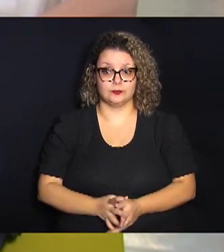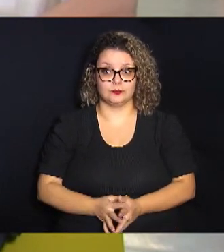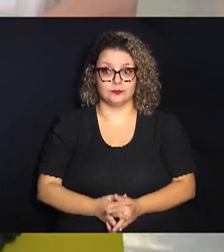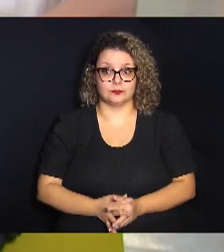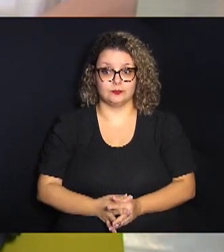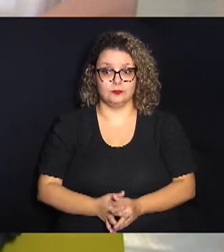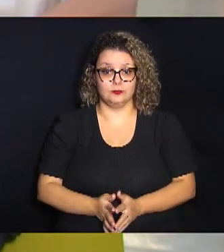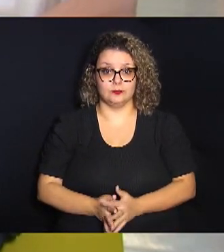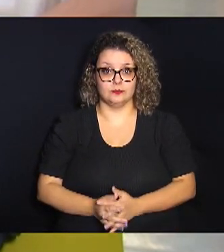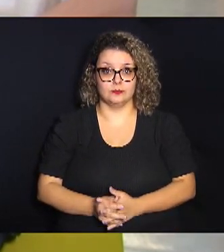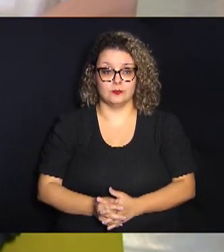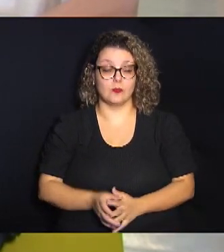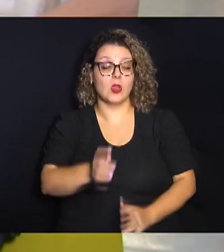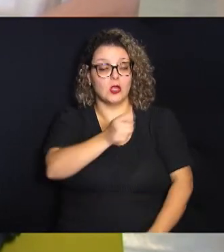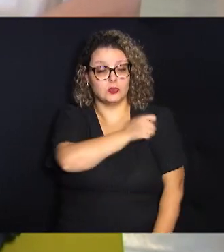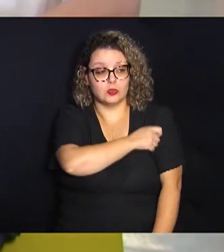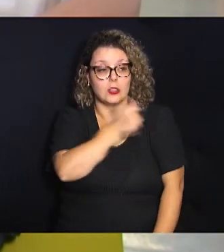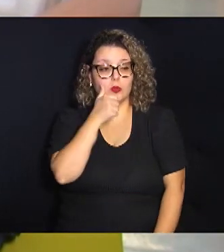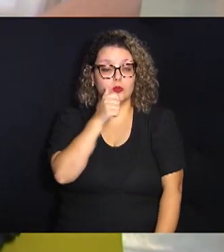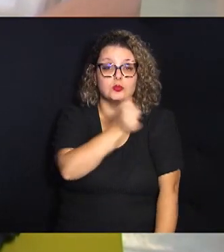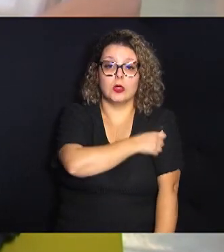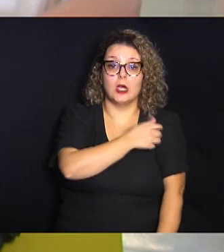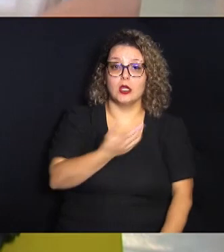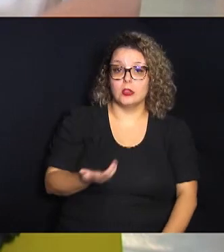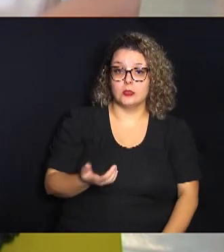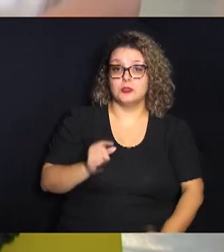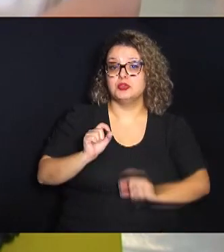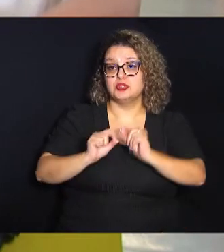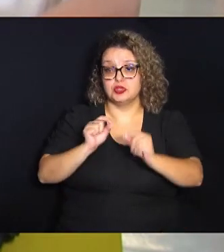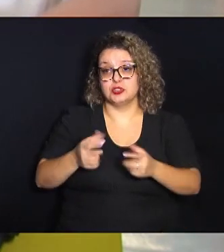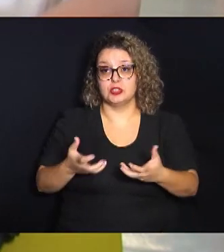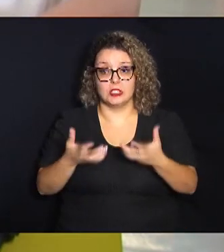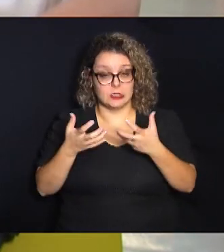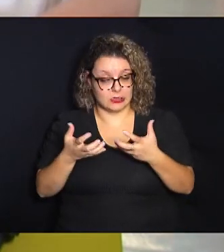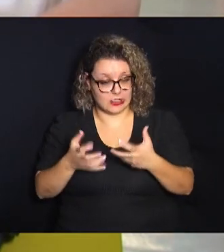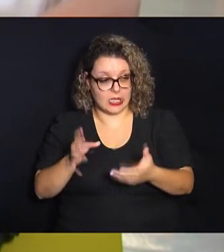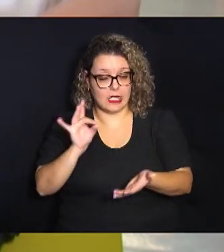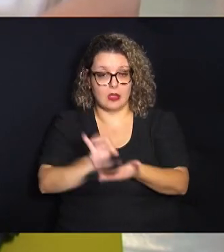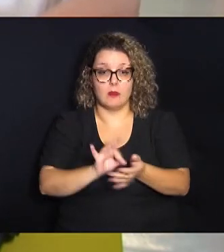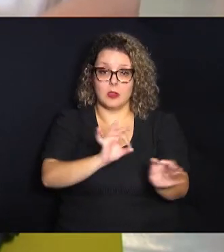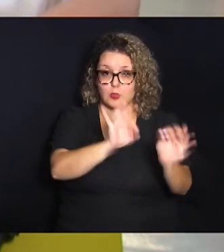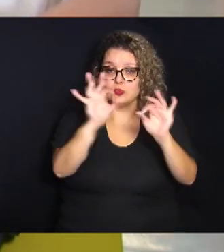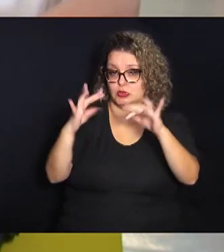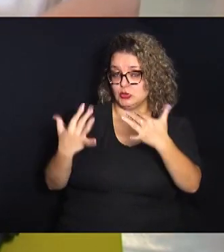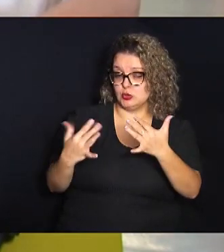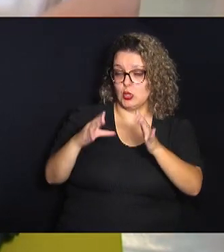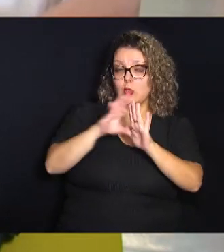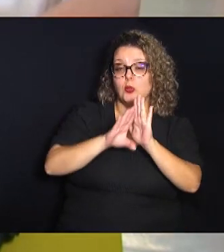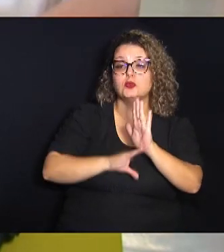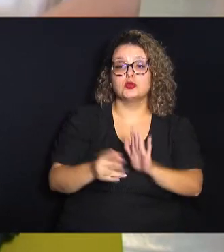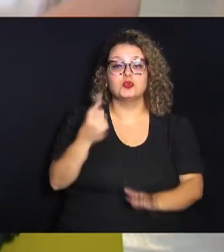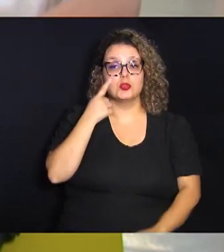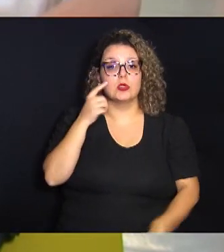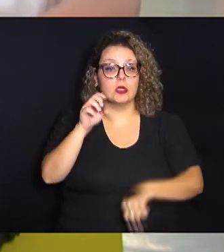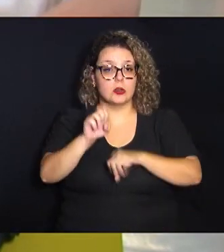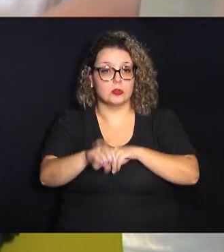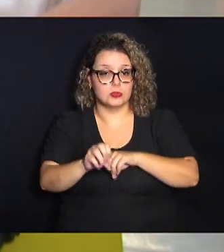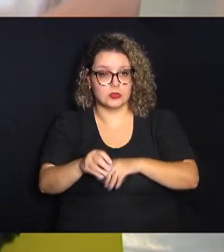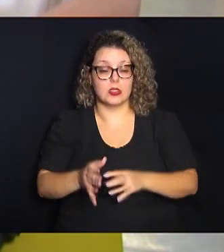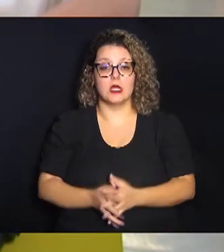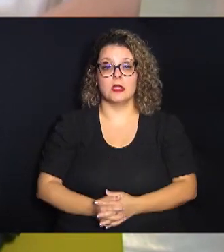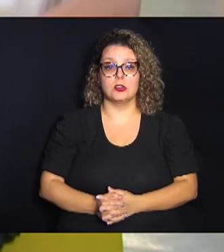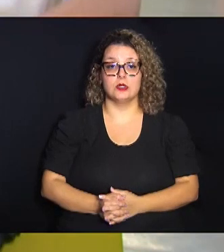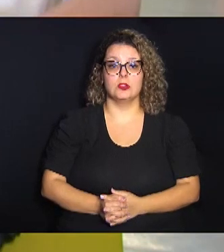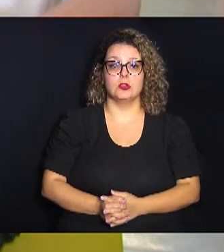do aluno da aluna enfim de quem realmente está assistindo ao quadro de olho na educação